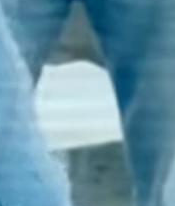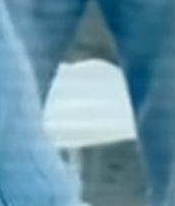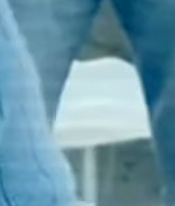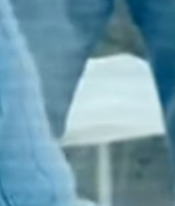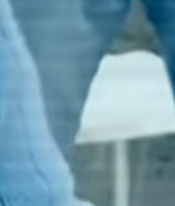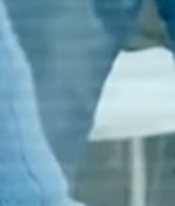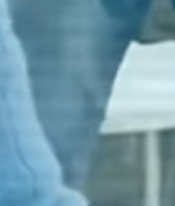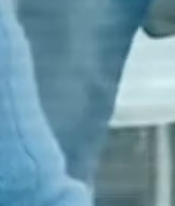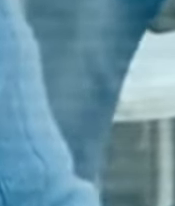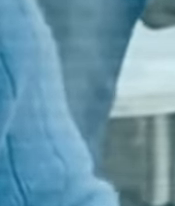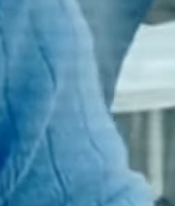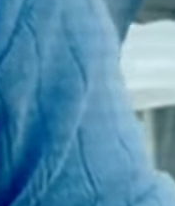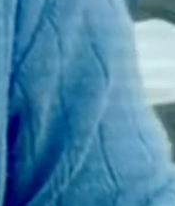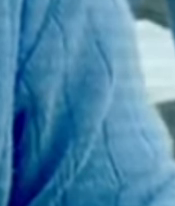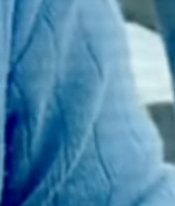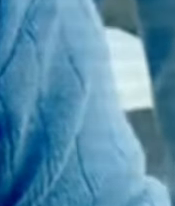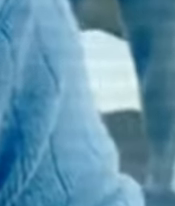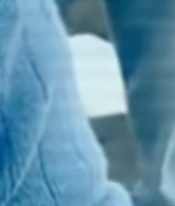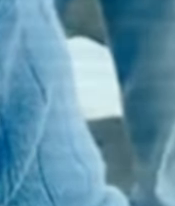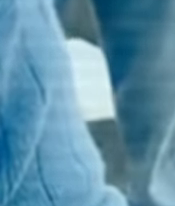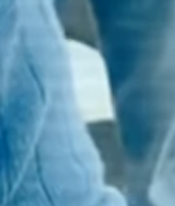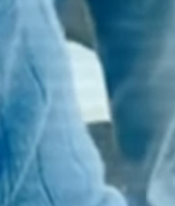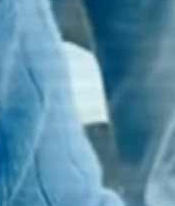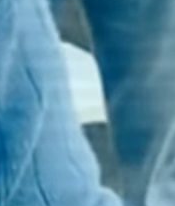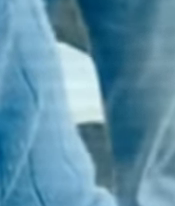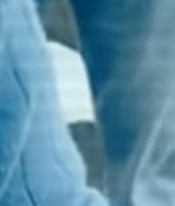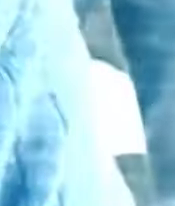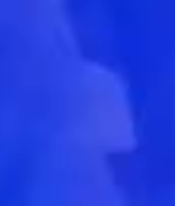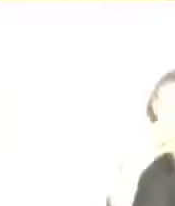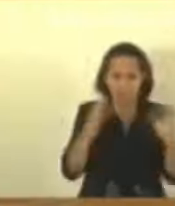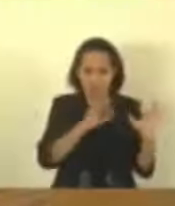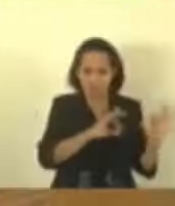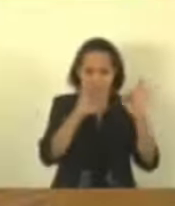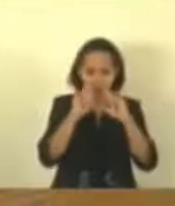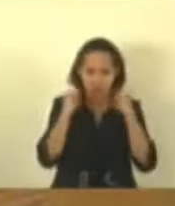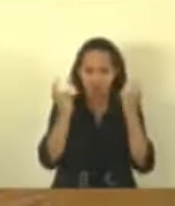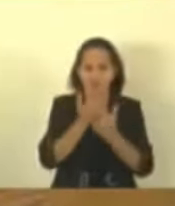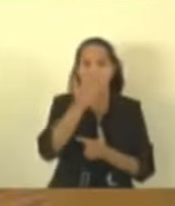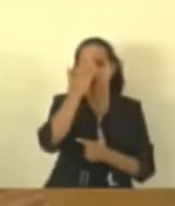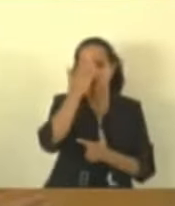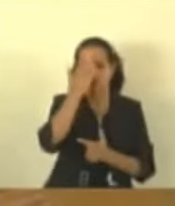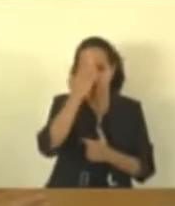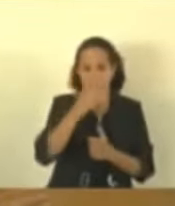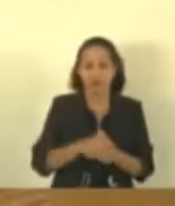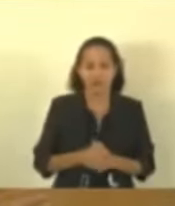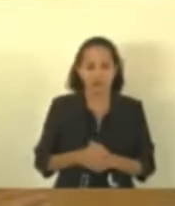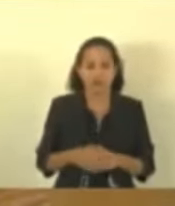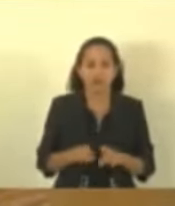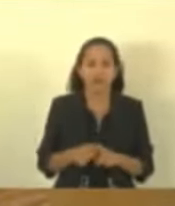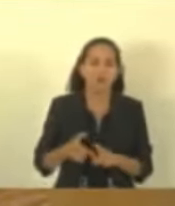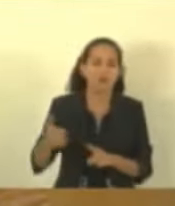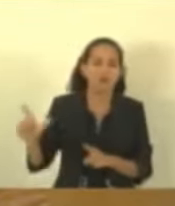mas tem que ter um agendamento presencial pra quem não consegue online poder ir lá e ter consulta. As pessoas vão ficar sem consulta. E aqueles que são os bate-bota do senhor,